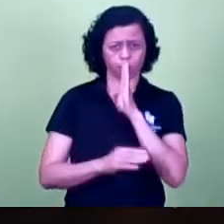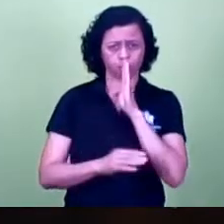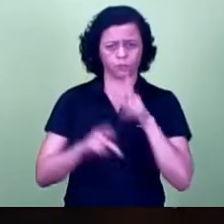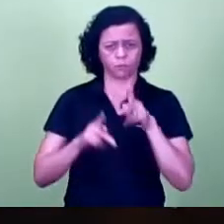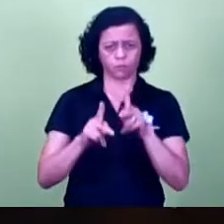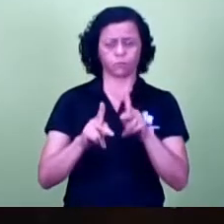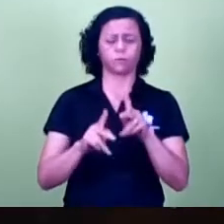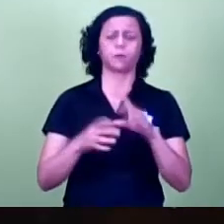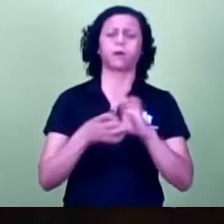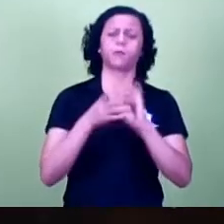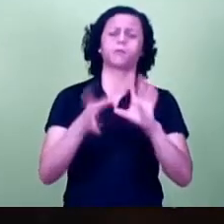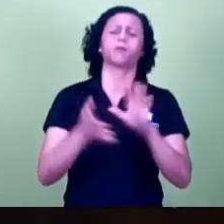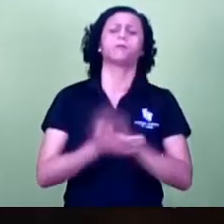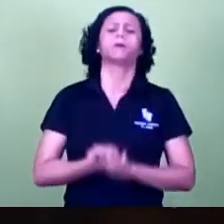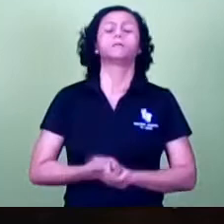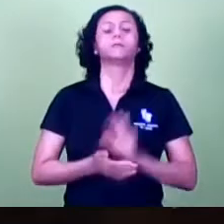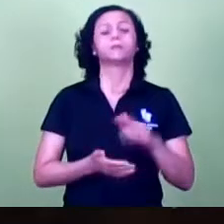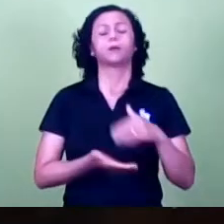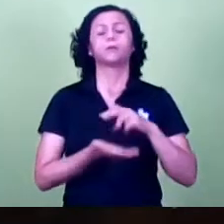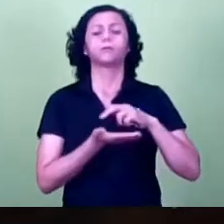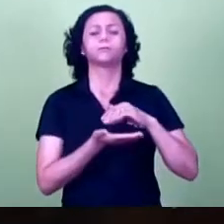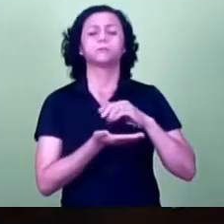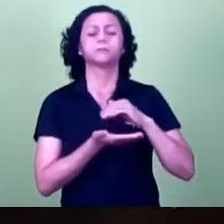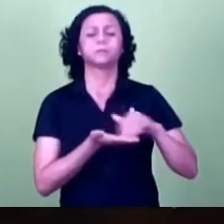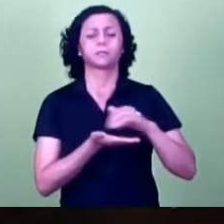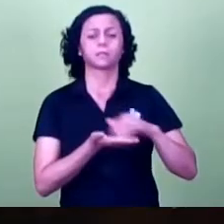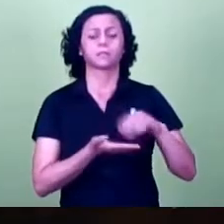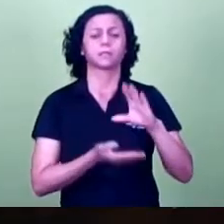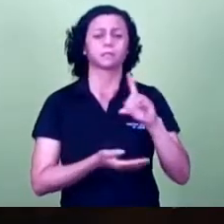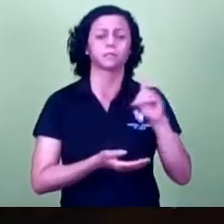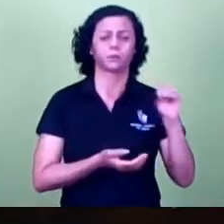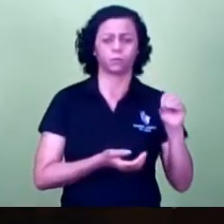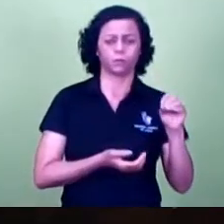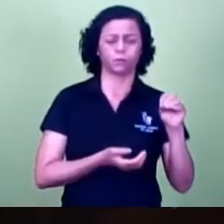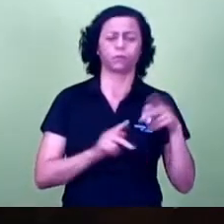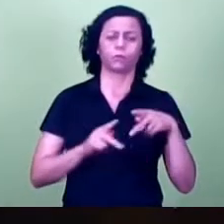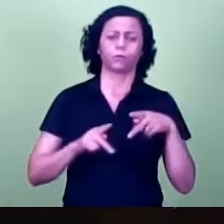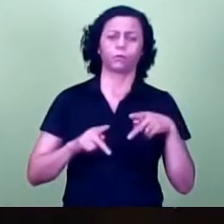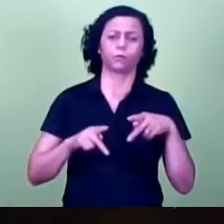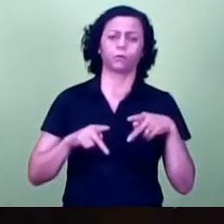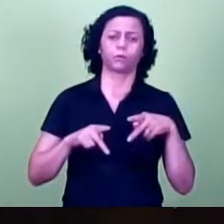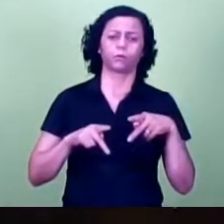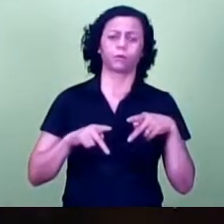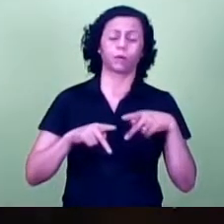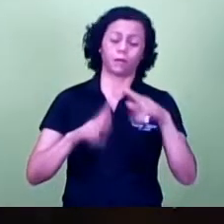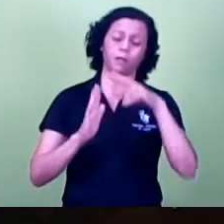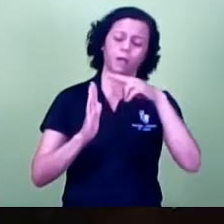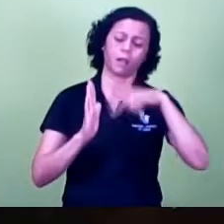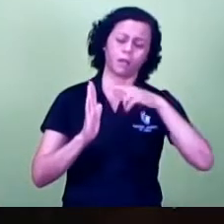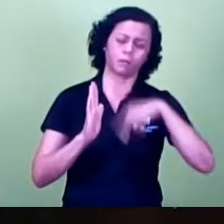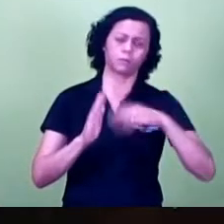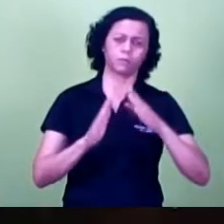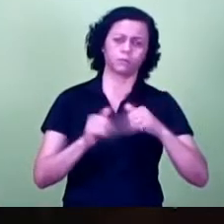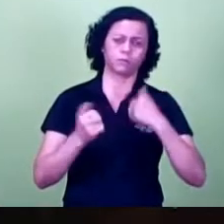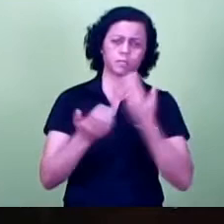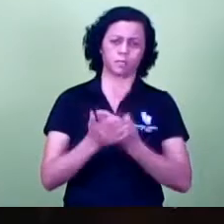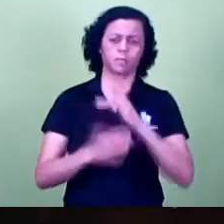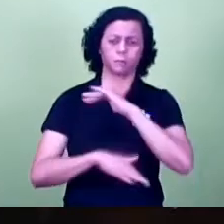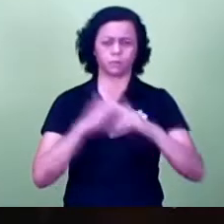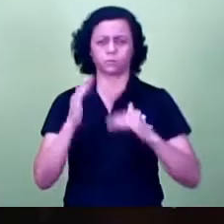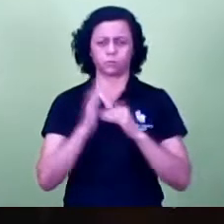Aprovado, solicito a vossa excelência, senhor secretário Cido Reis, que proceda à chamada, à leitura dos requerimentos de forma englobada.